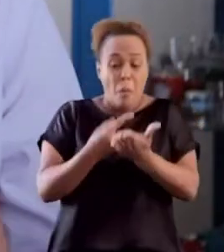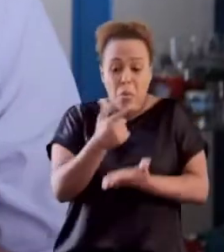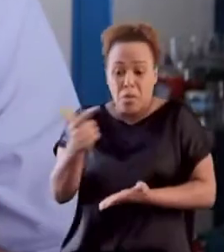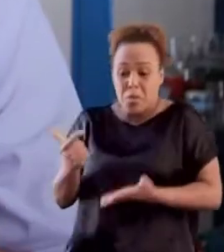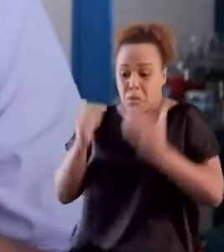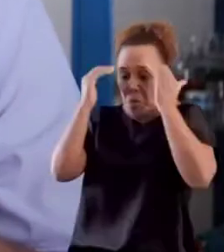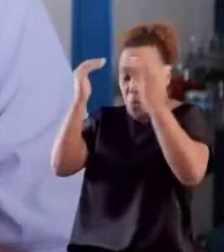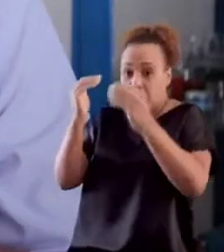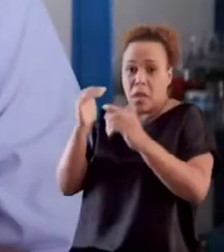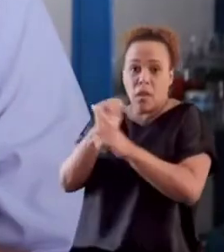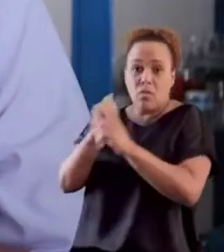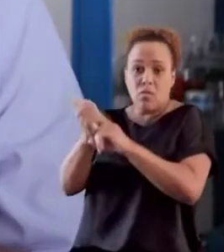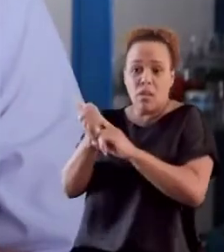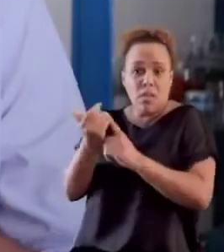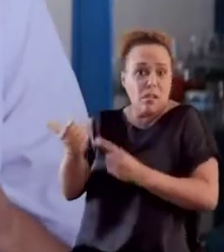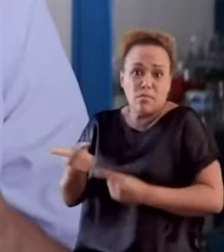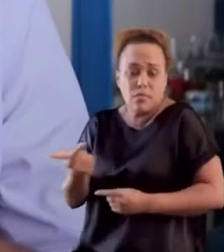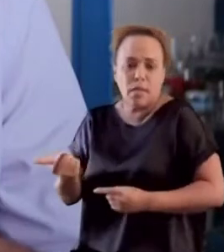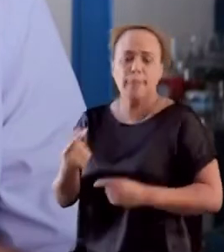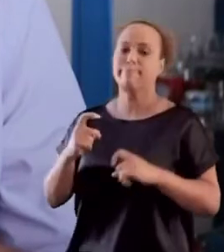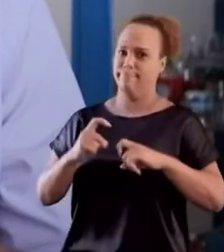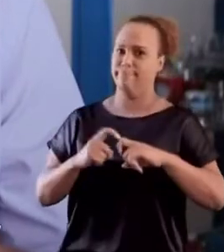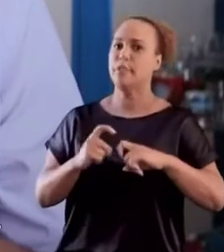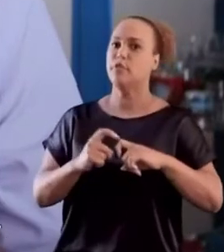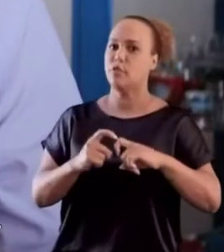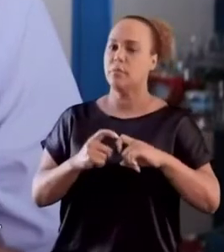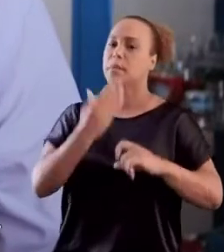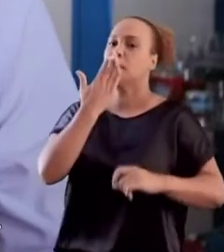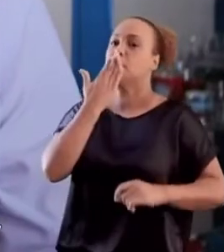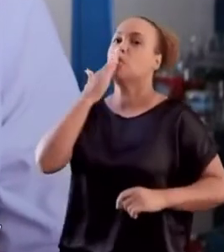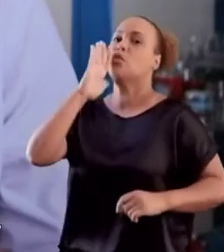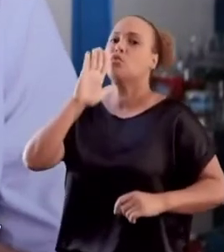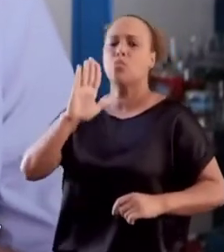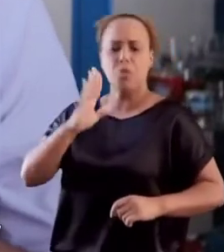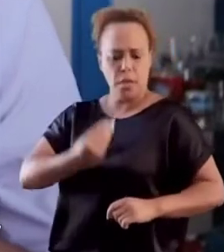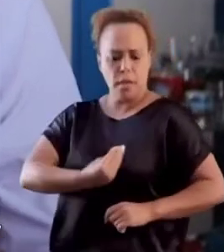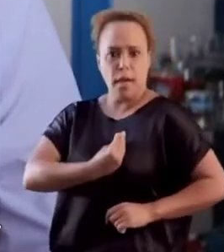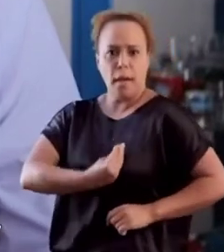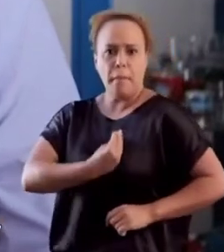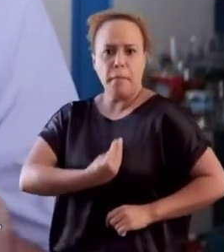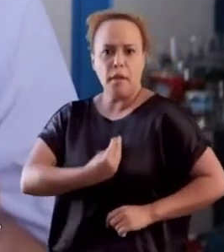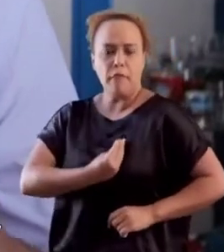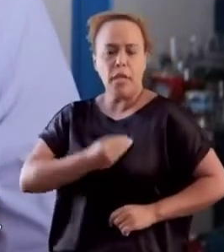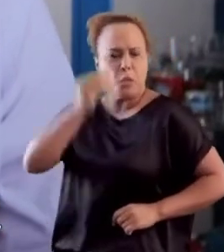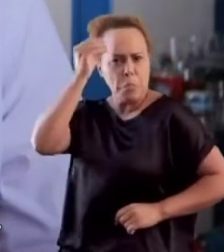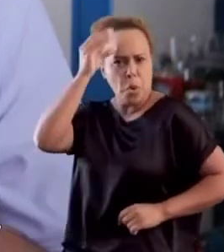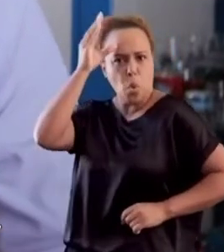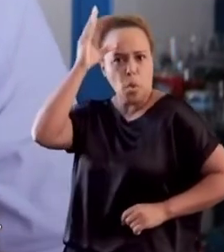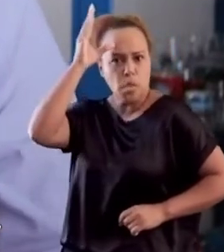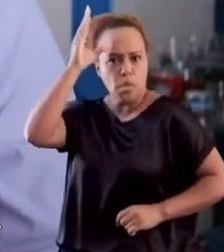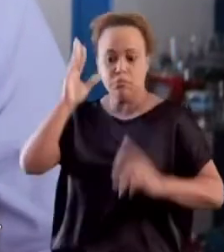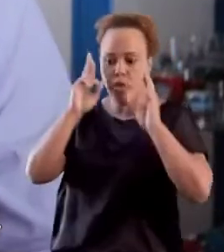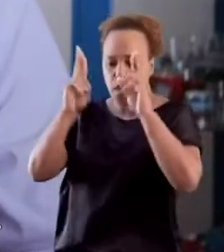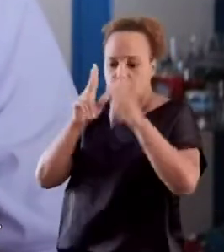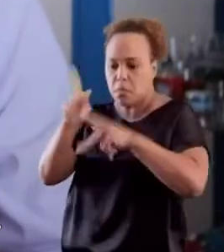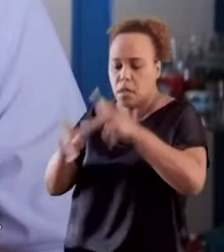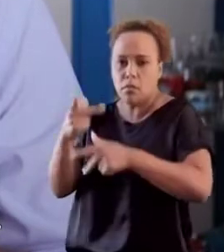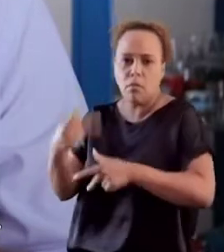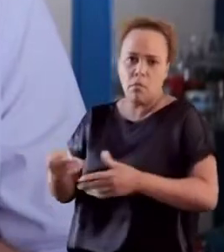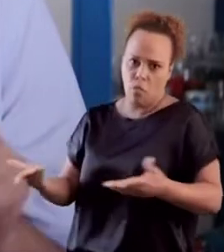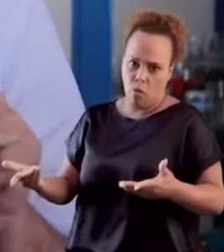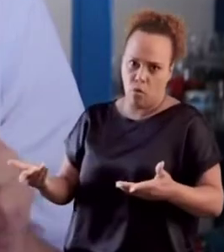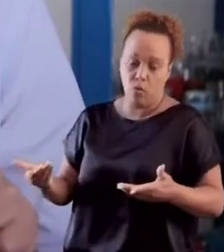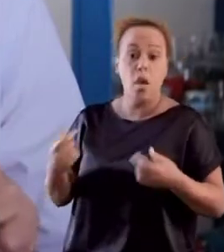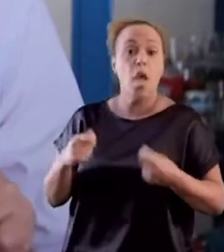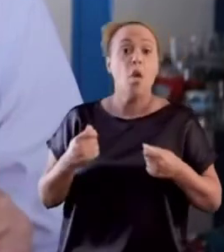compromisso e respeito com a sociedade Eu sou médico Eu fiz o juramento De dedicar a minha vida Meu conhecimento E máximo respeito ao